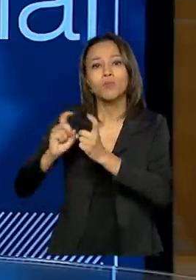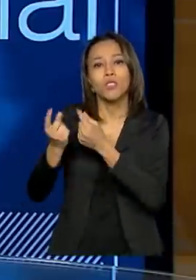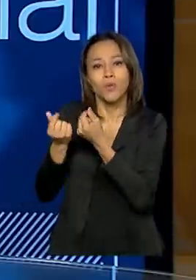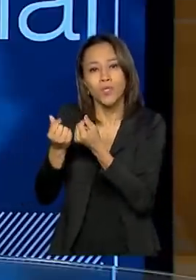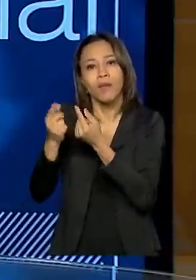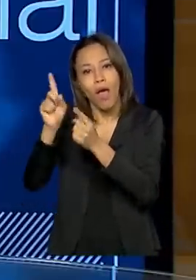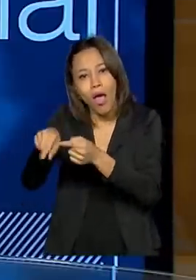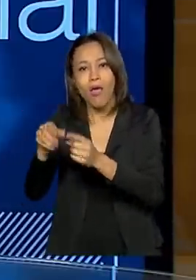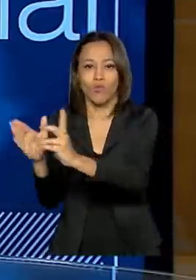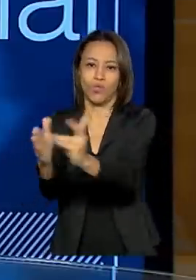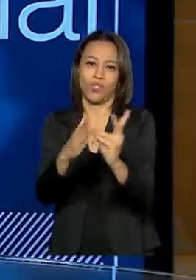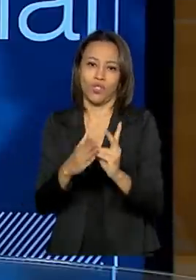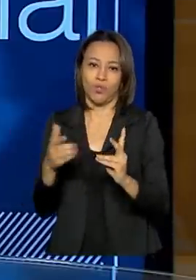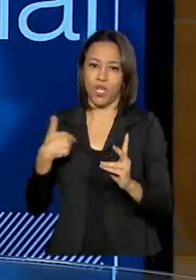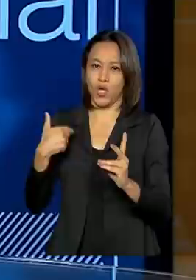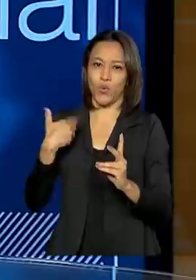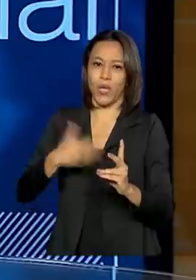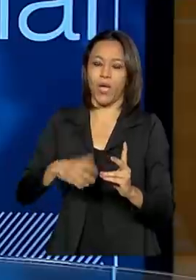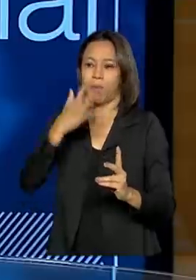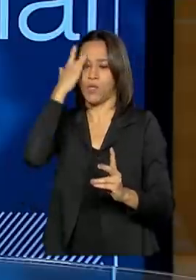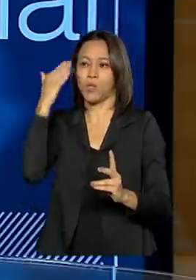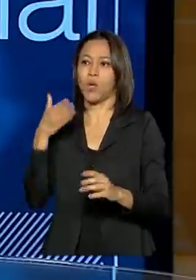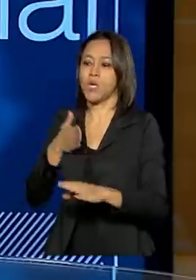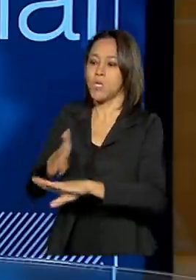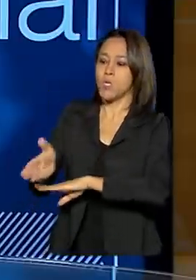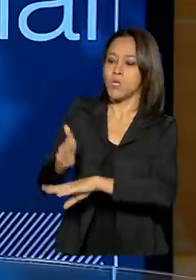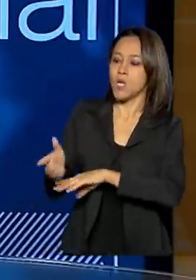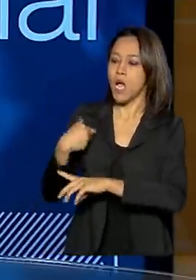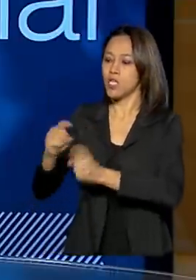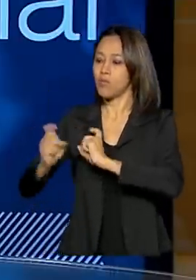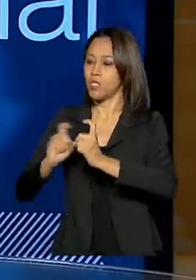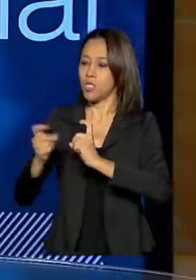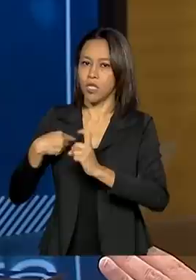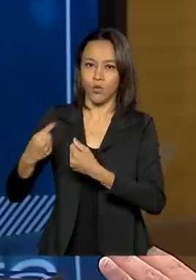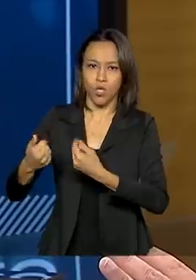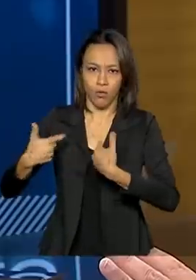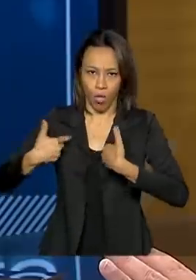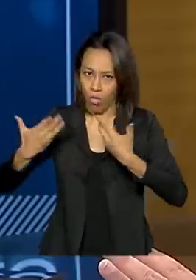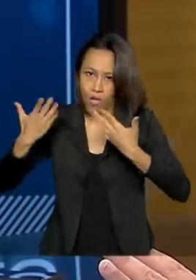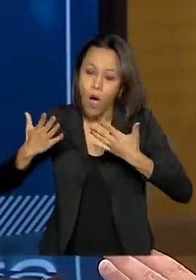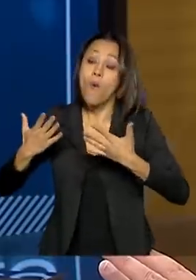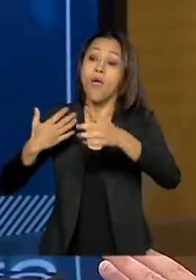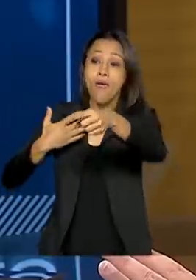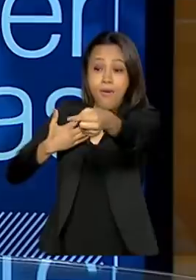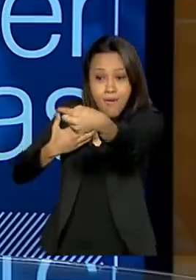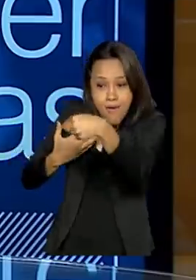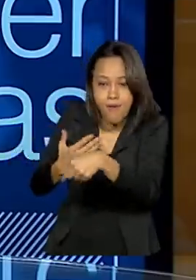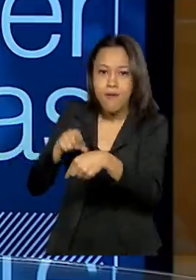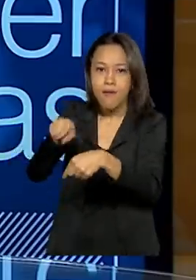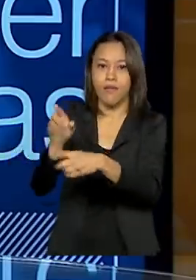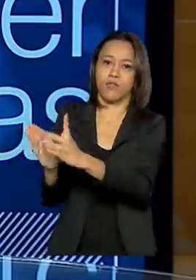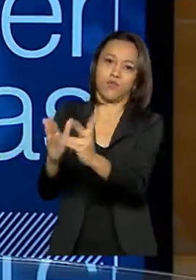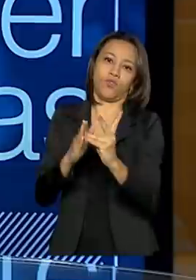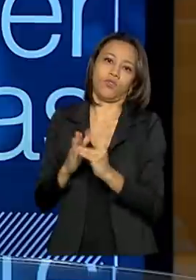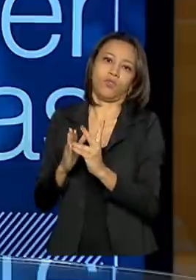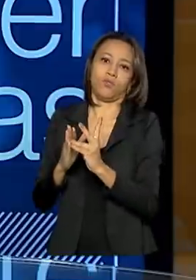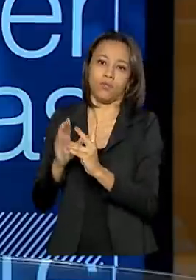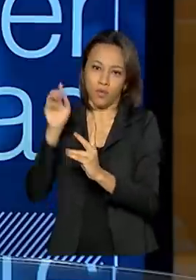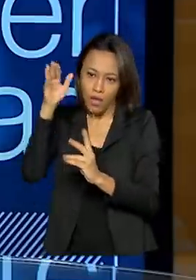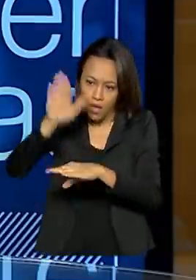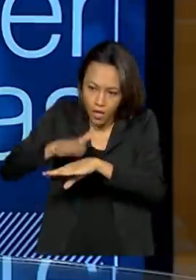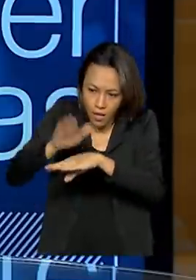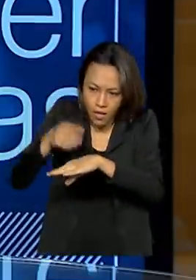que desejam. Eu não quero intermediário para administrar esse dinheiro. Que fica uma boa parte do dinheiro. Exatamente. Eu não quero lá a entidade